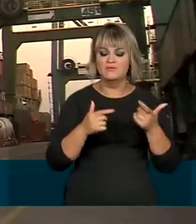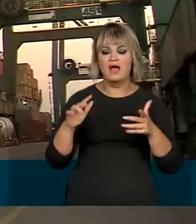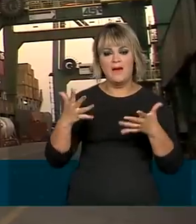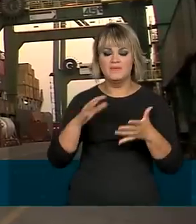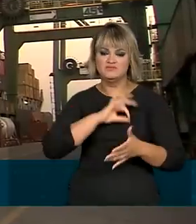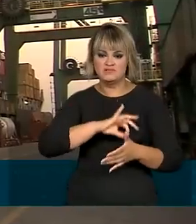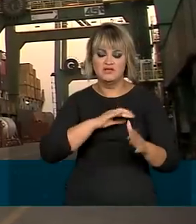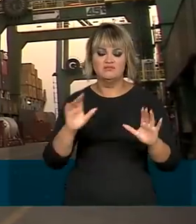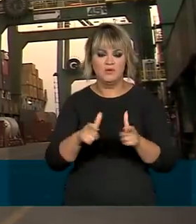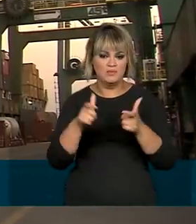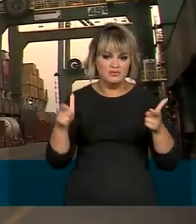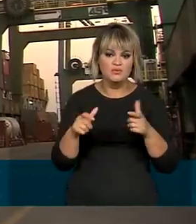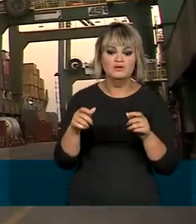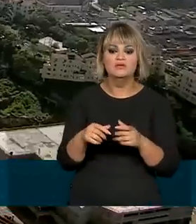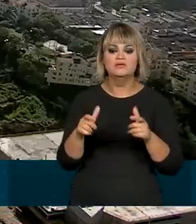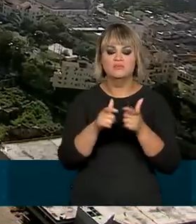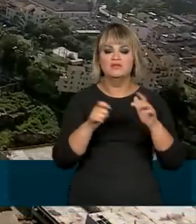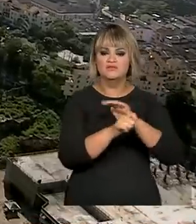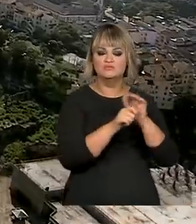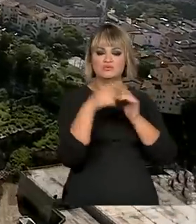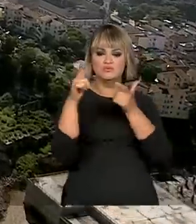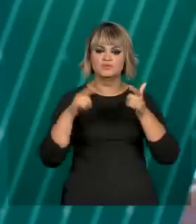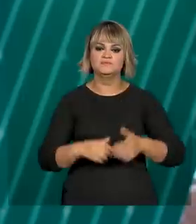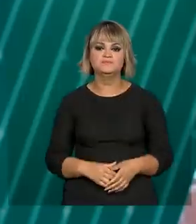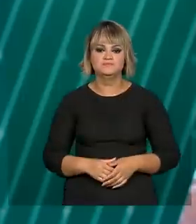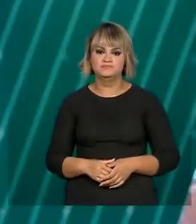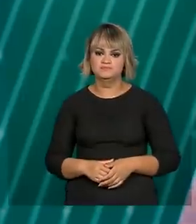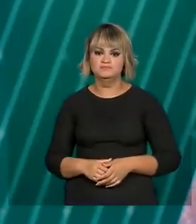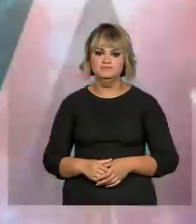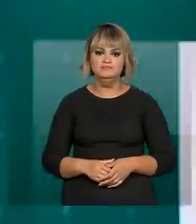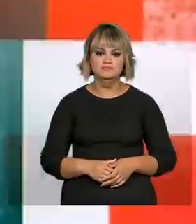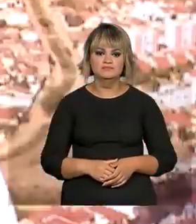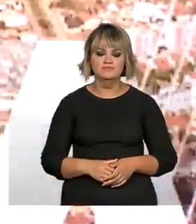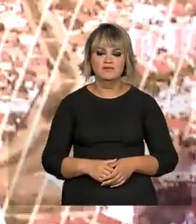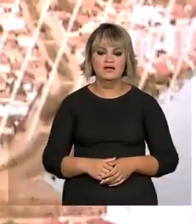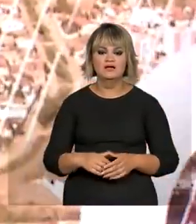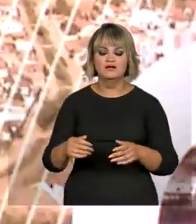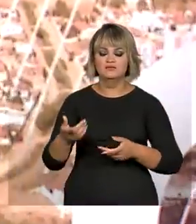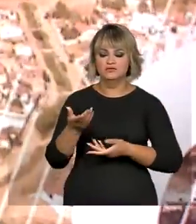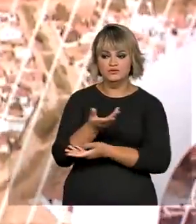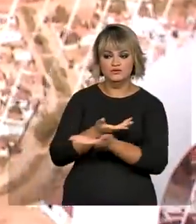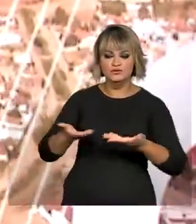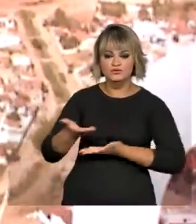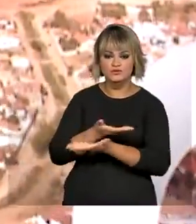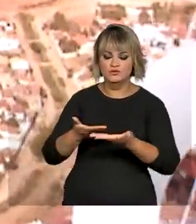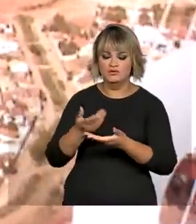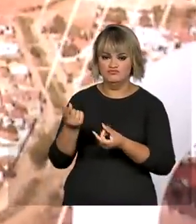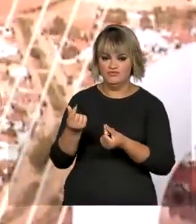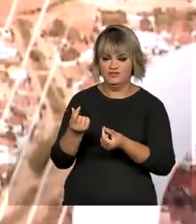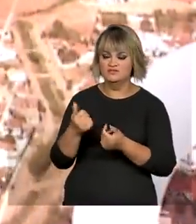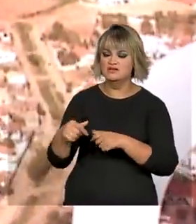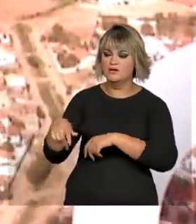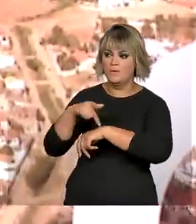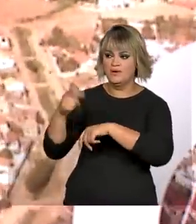massa salarial e ampliação de investimentos. As trocas comerciais com o exterior ficaram